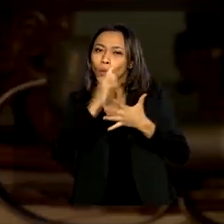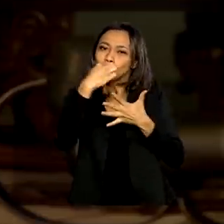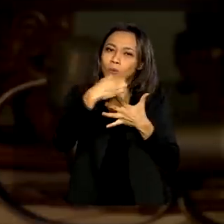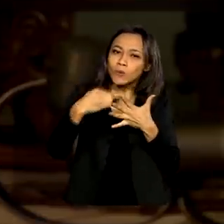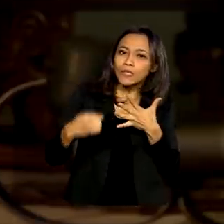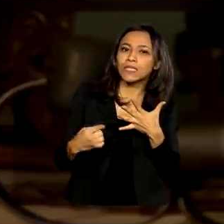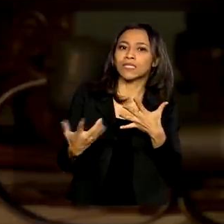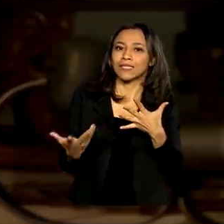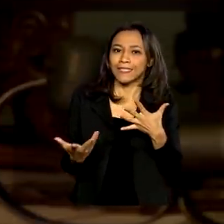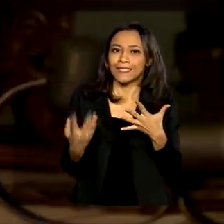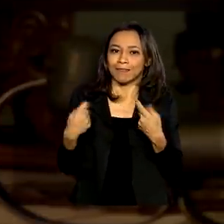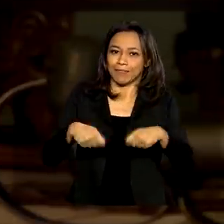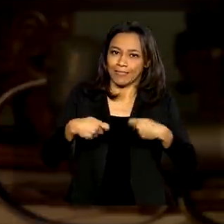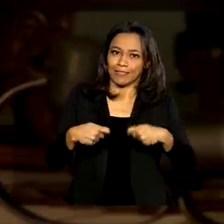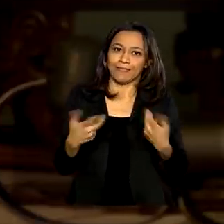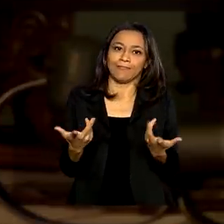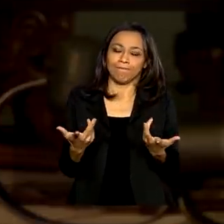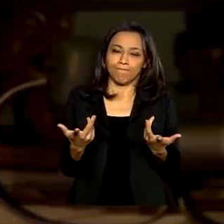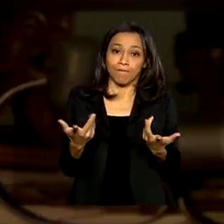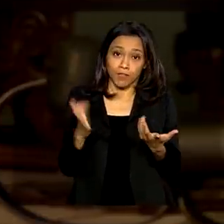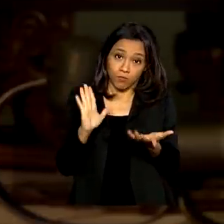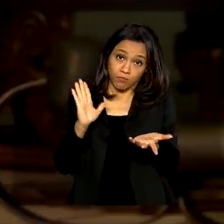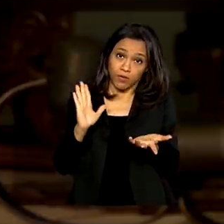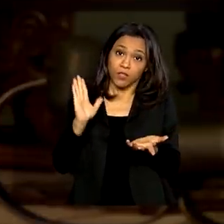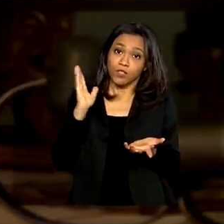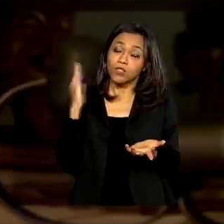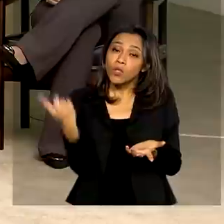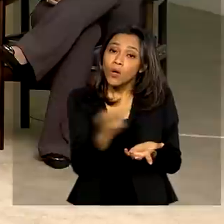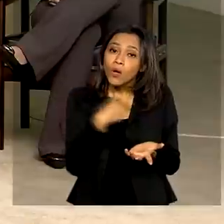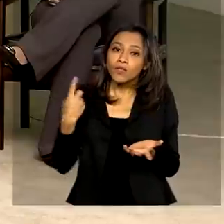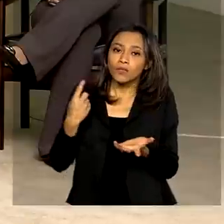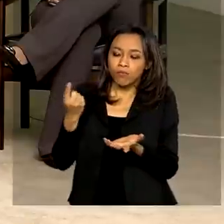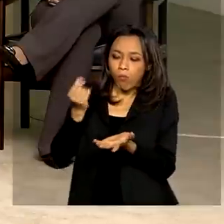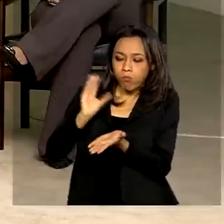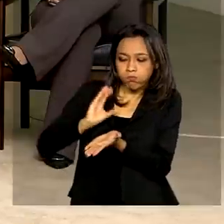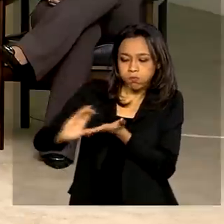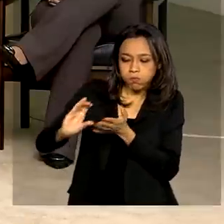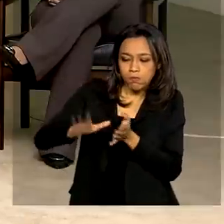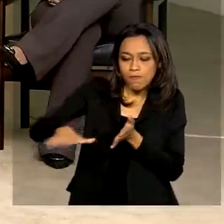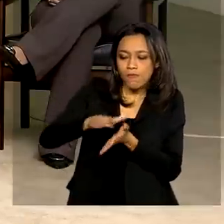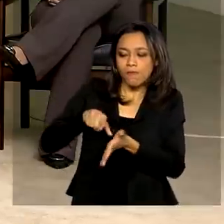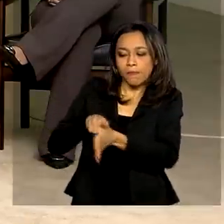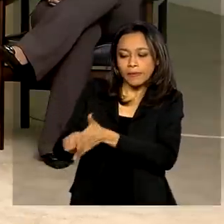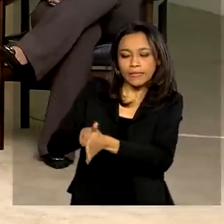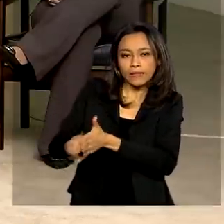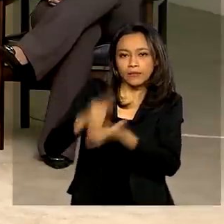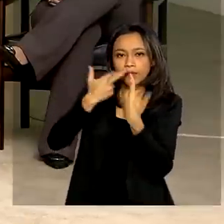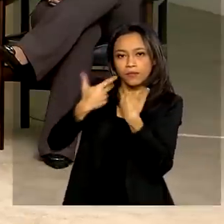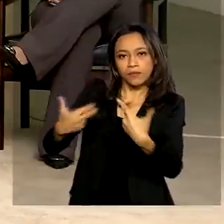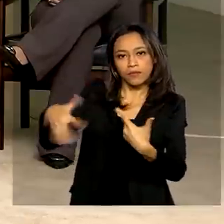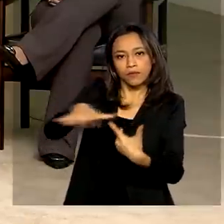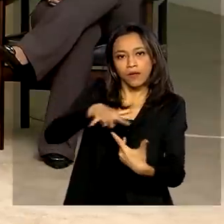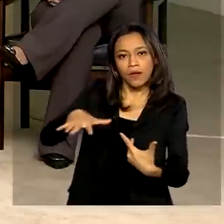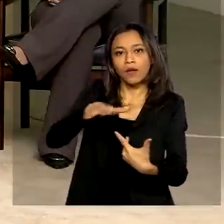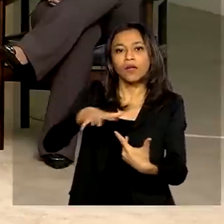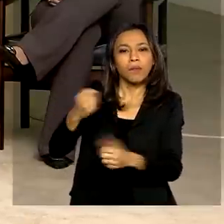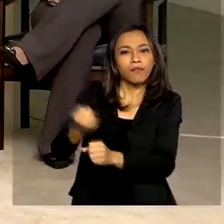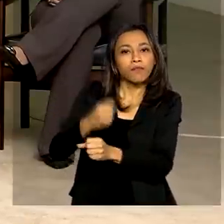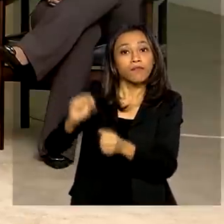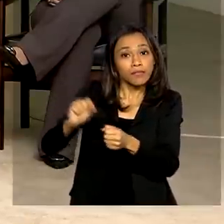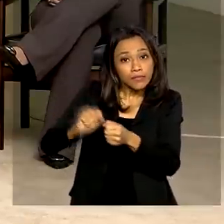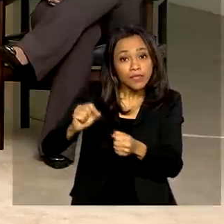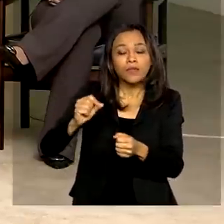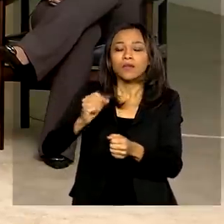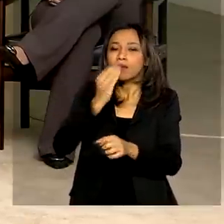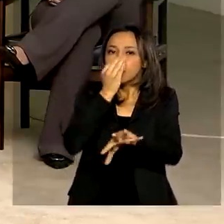Ok. Então, nós investimos inicialmente na pesquisa e no desenvolvimento de inovações para ventiladores completamente desenvolvidos no